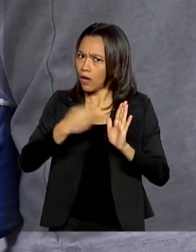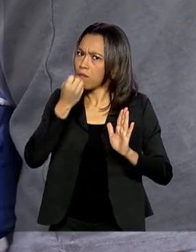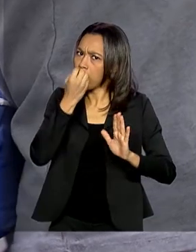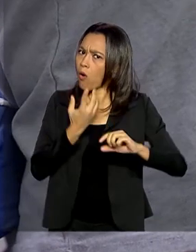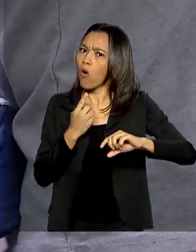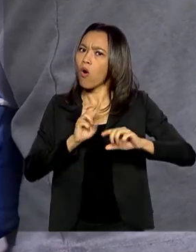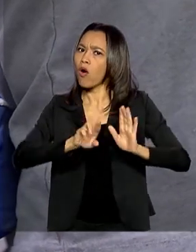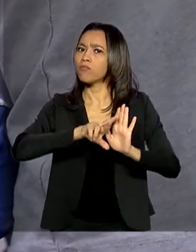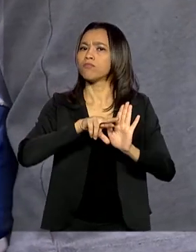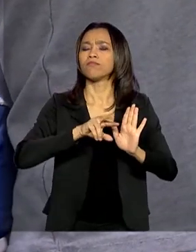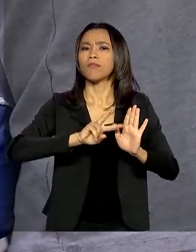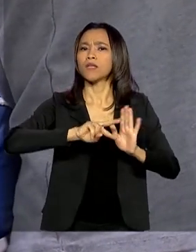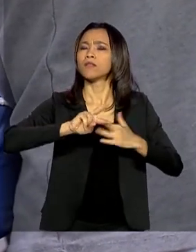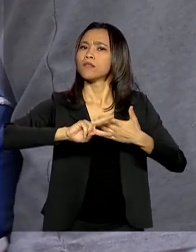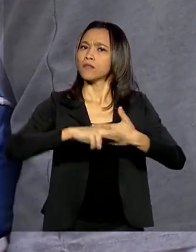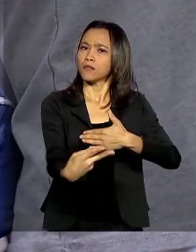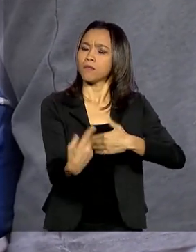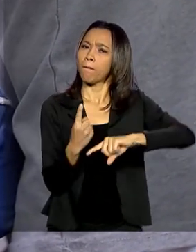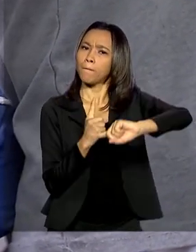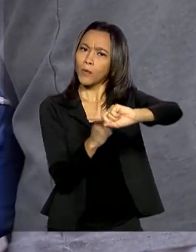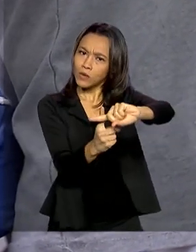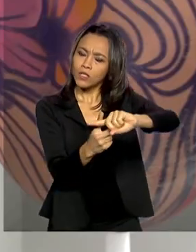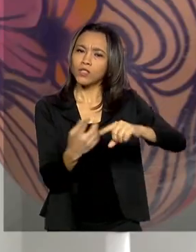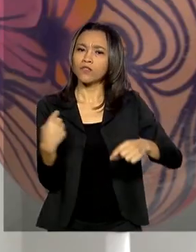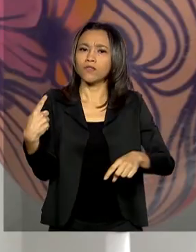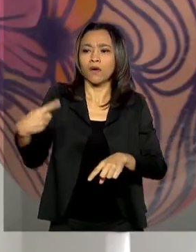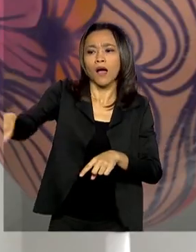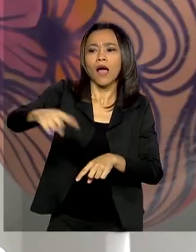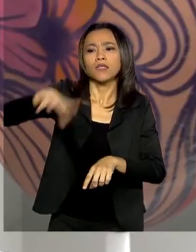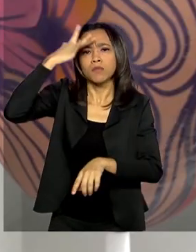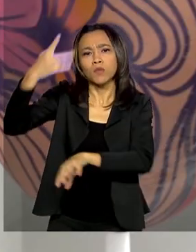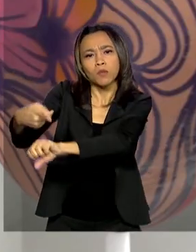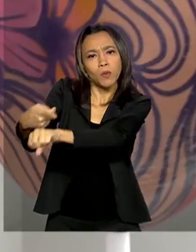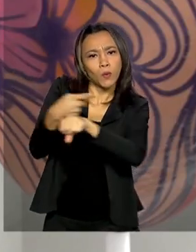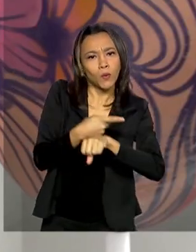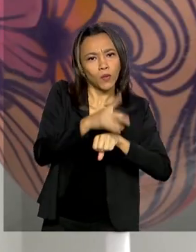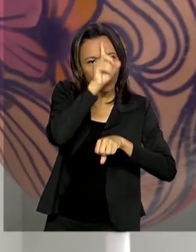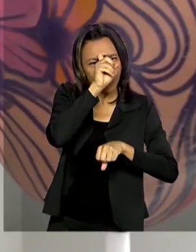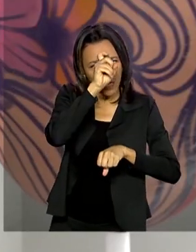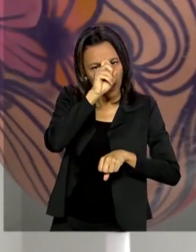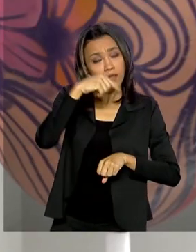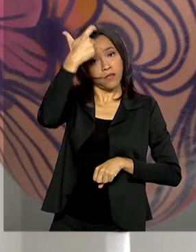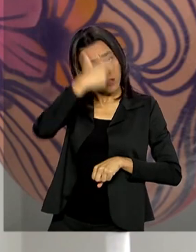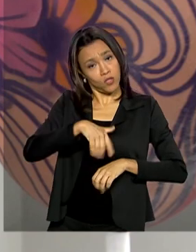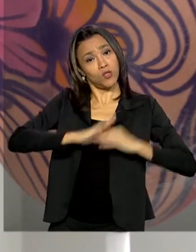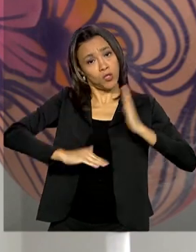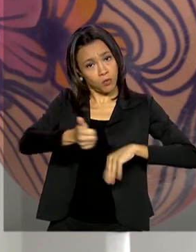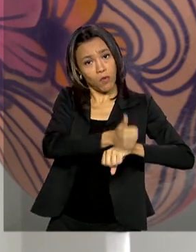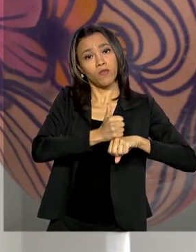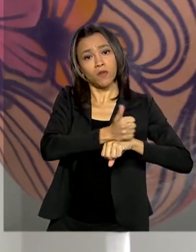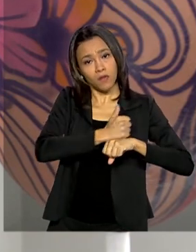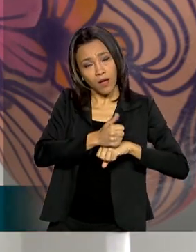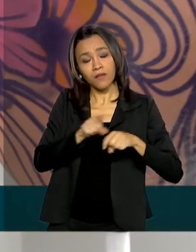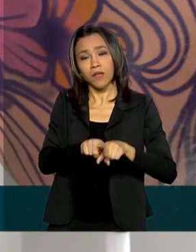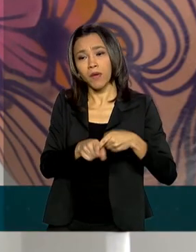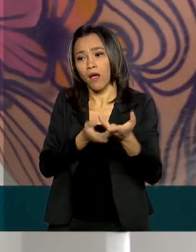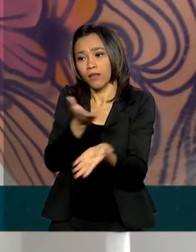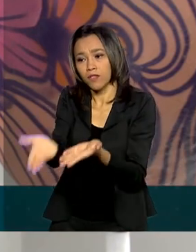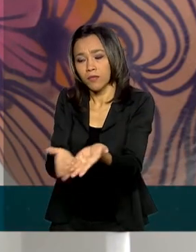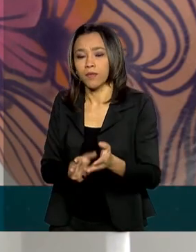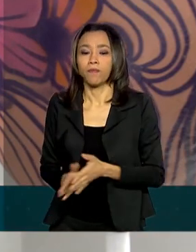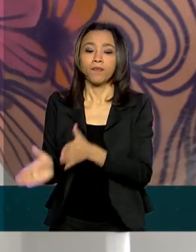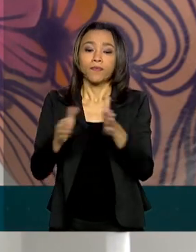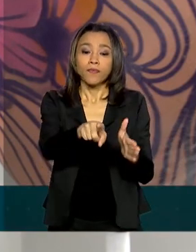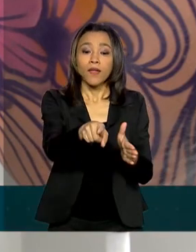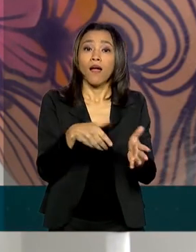tanto para os pacientes que procuram as emergências, quanto para os profissionais de saúde. A gente vai ter um atendimento mais